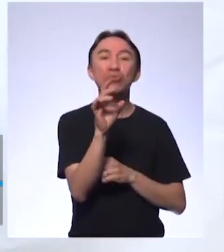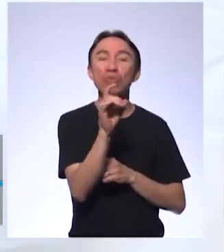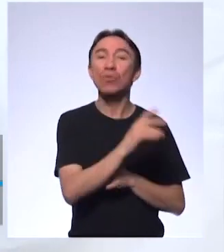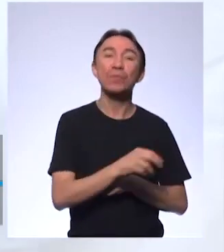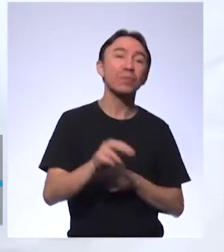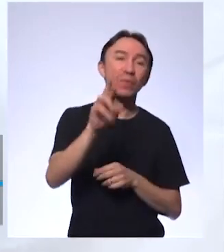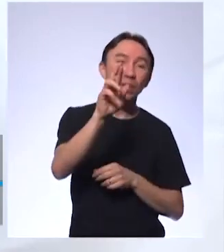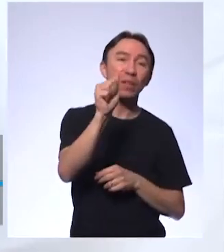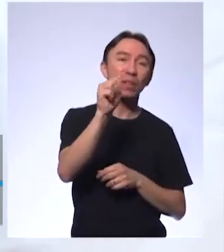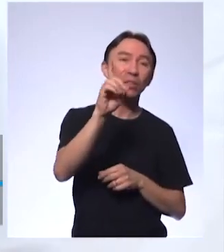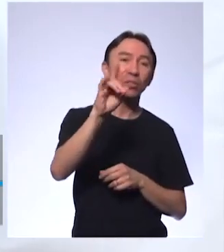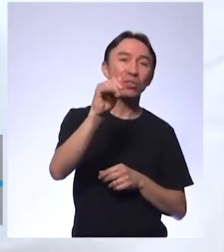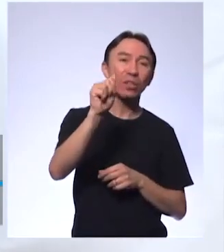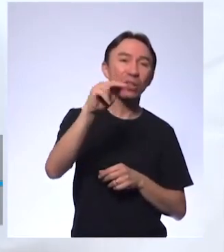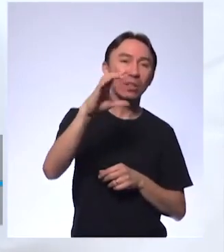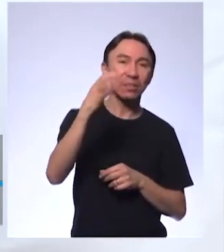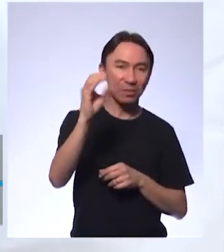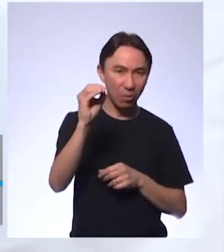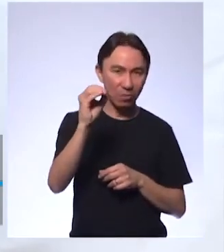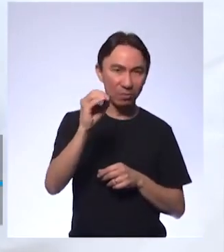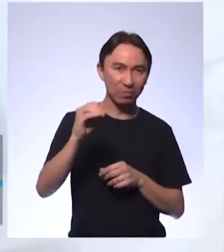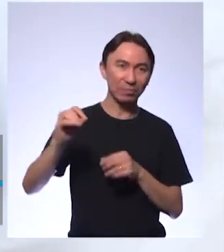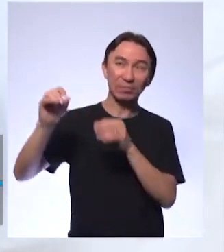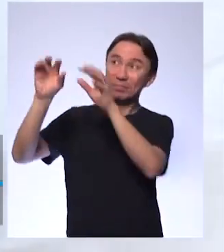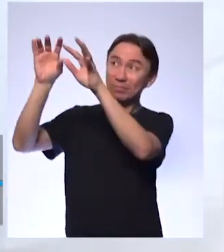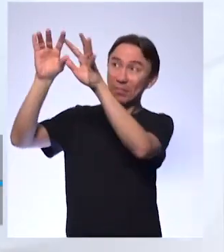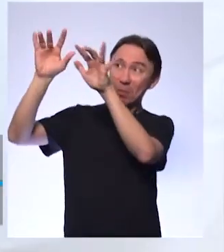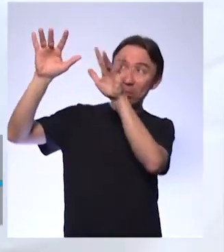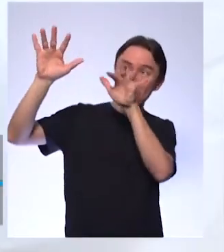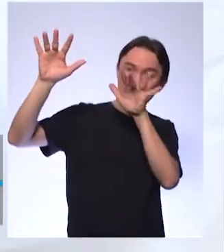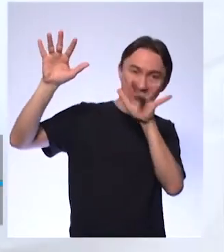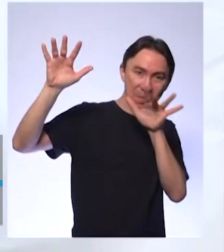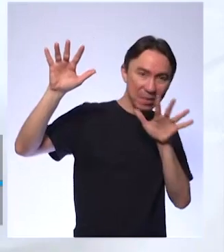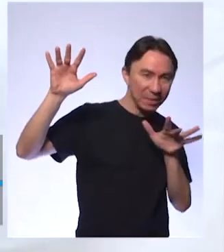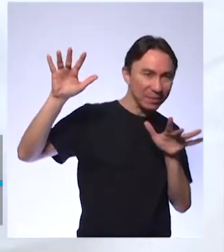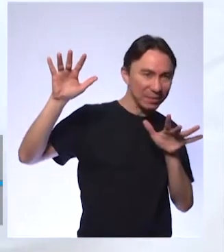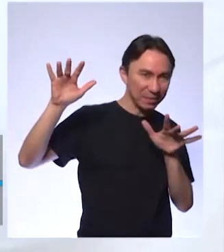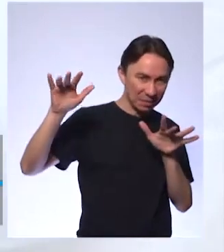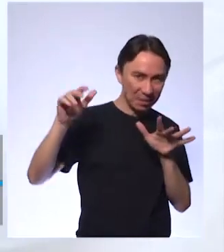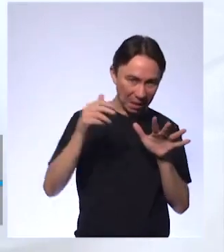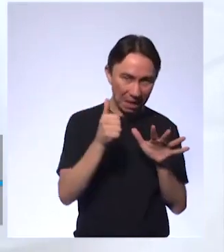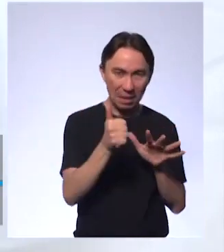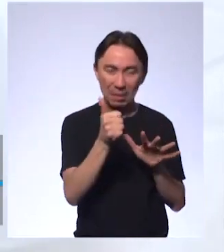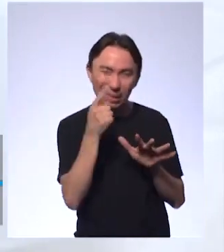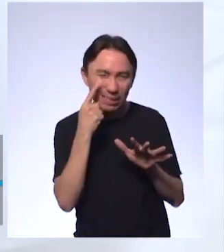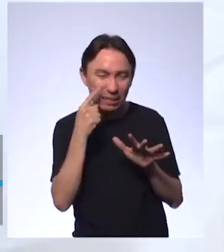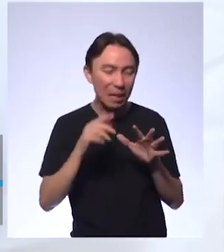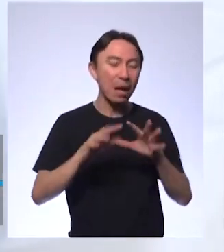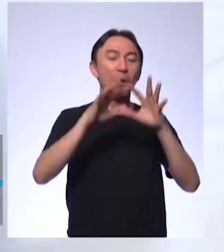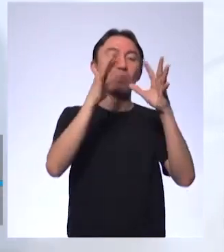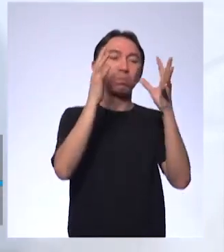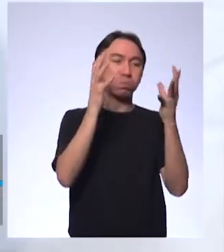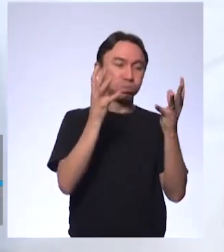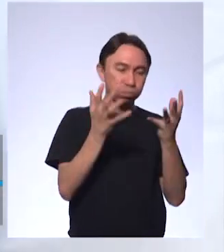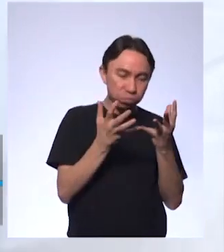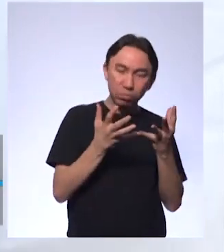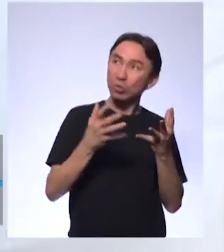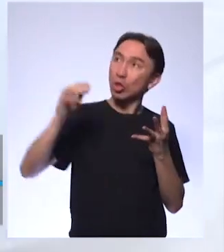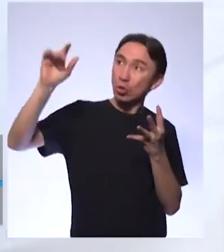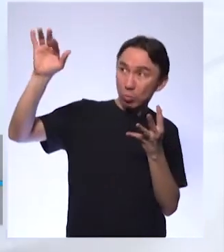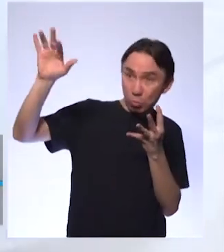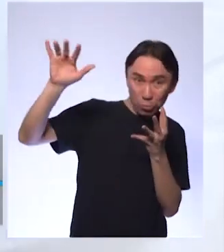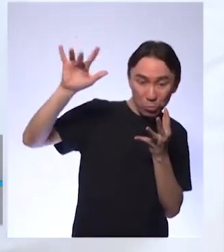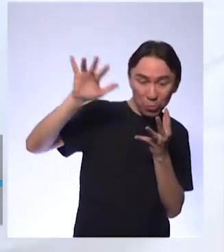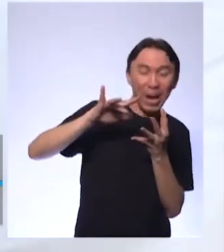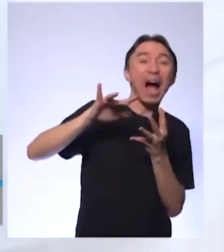atmosféricos, produz calor. Que é o famoso efeito estufa, que eu não vou entrar em detalhe hoje. Mas quando eu tampo a